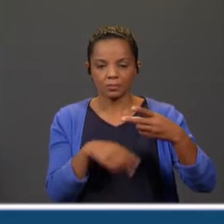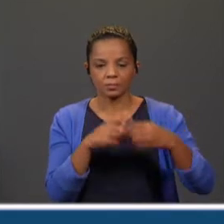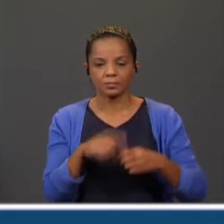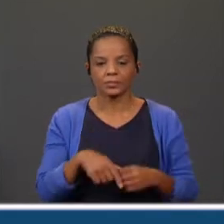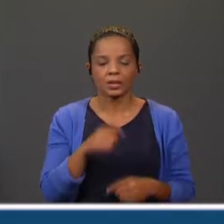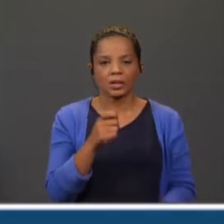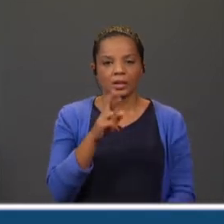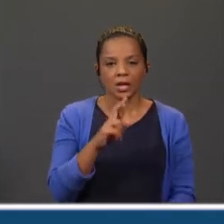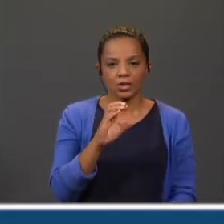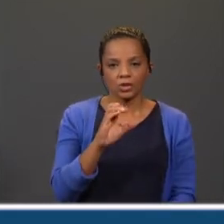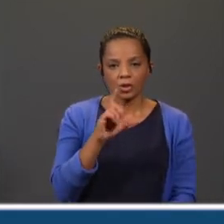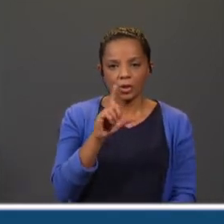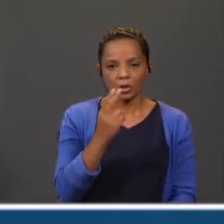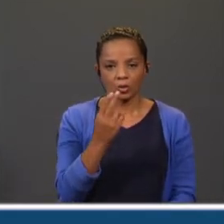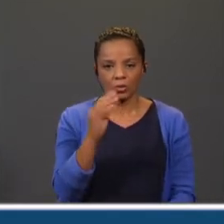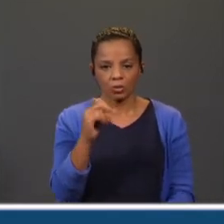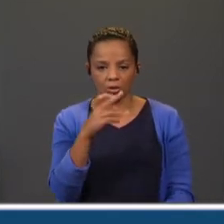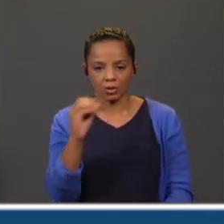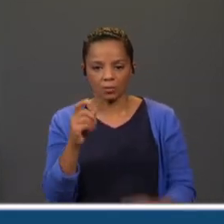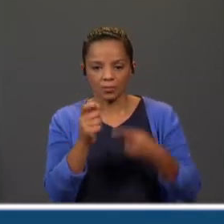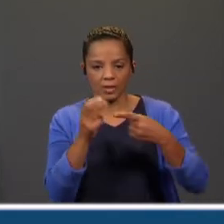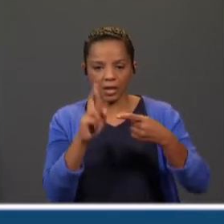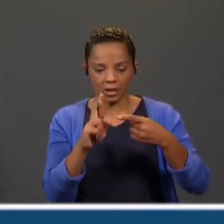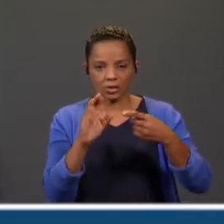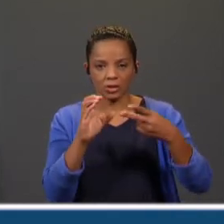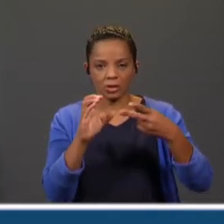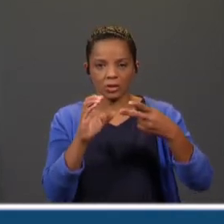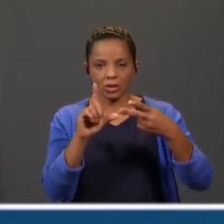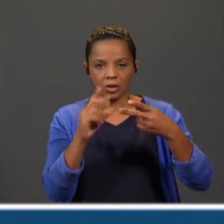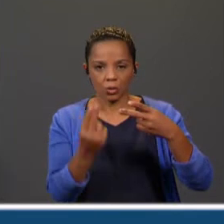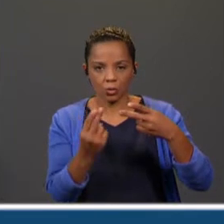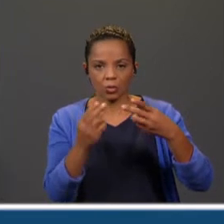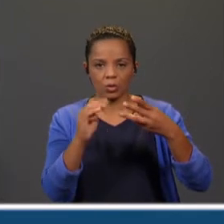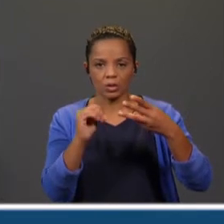Exclusão. Eis-clu-zão.